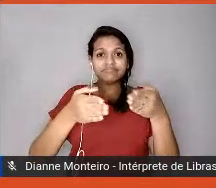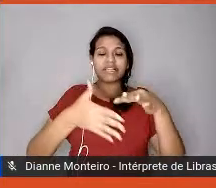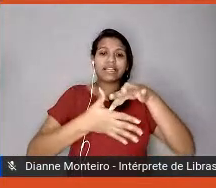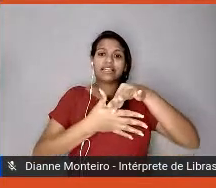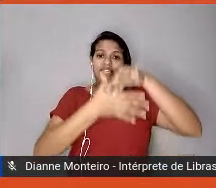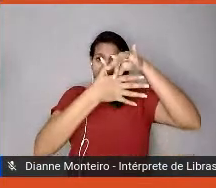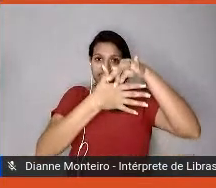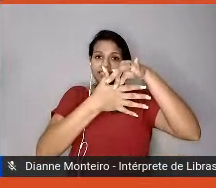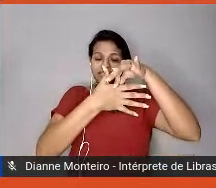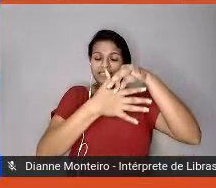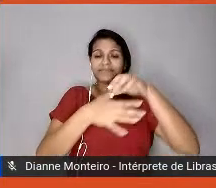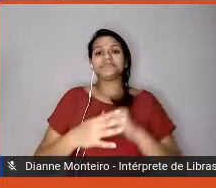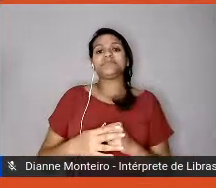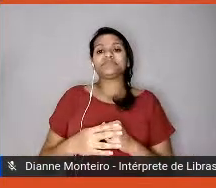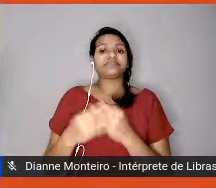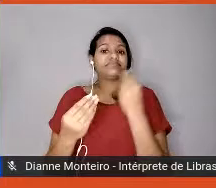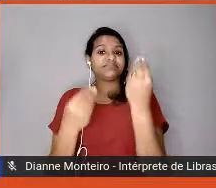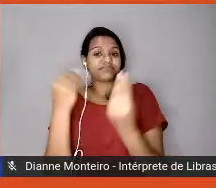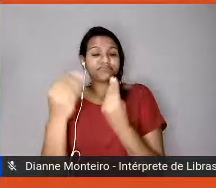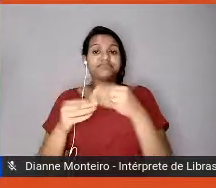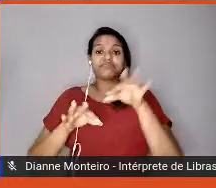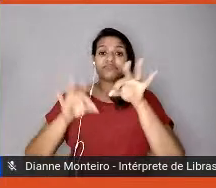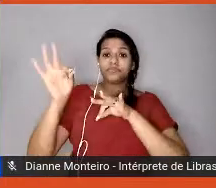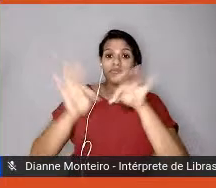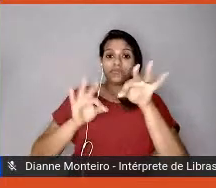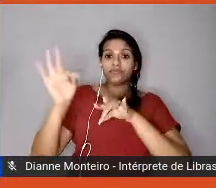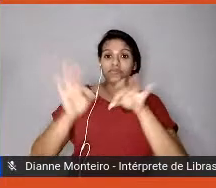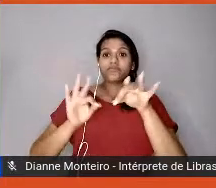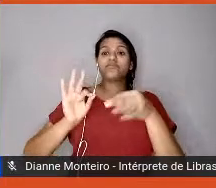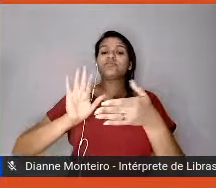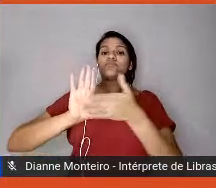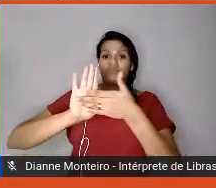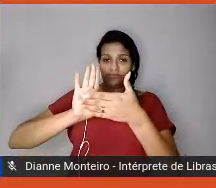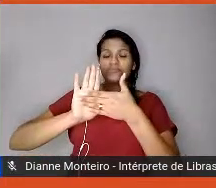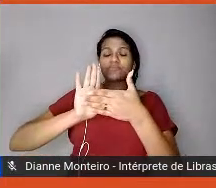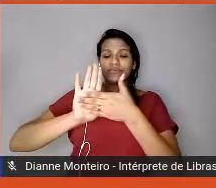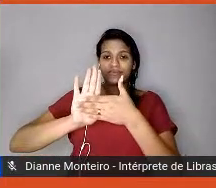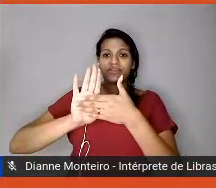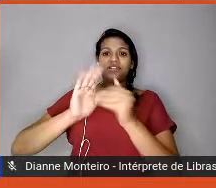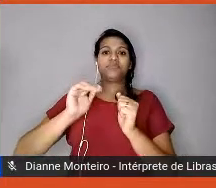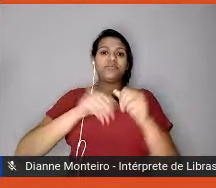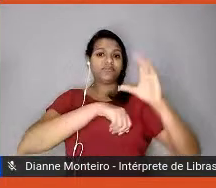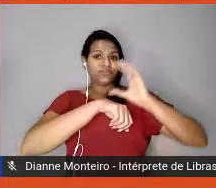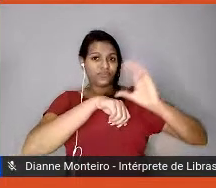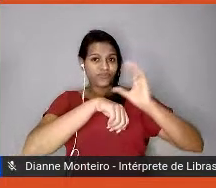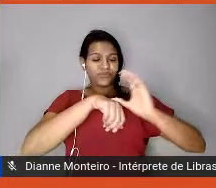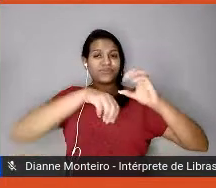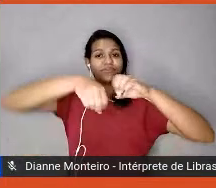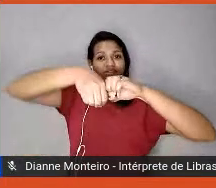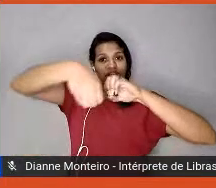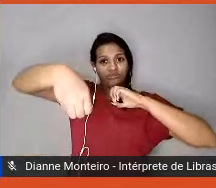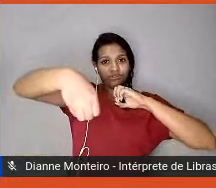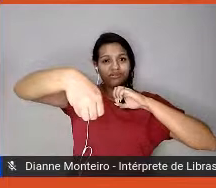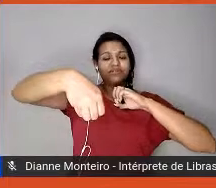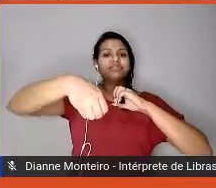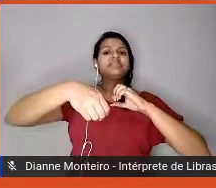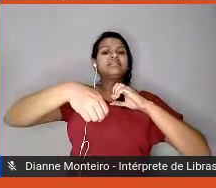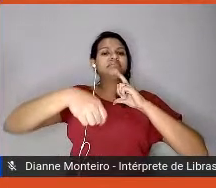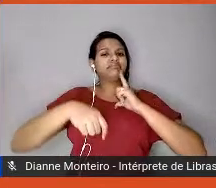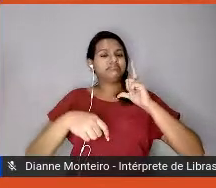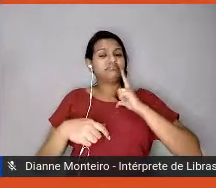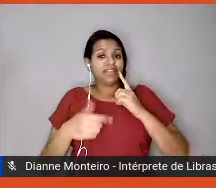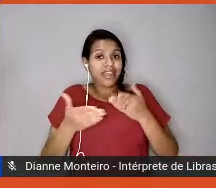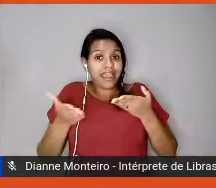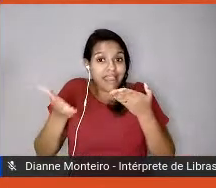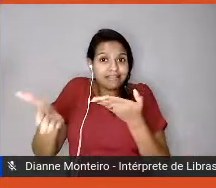né? Eles traçam planos na organização, os cursos de formação, inclusive, para este cargo, eles são